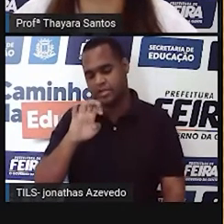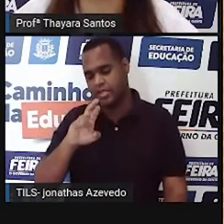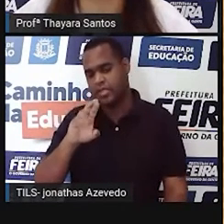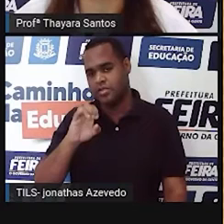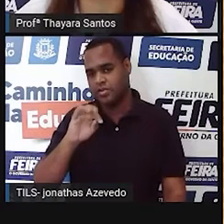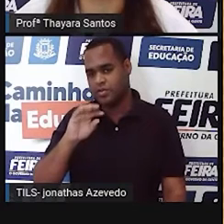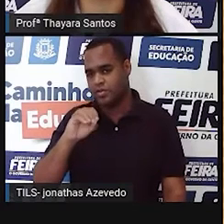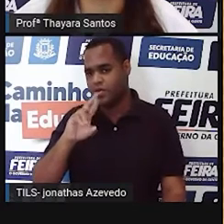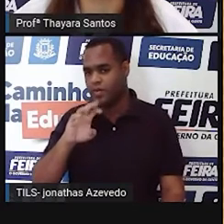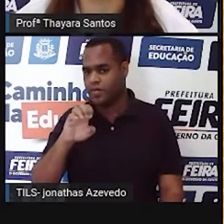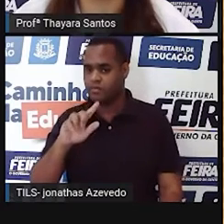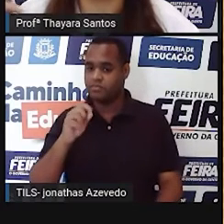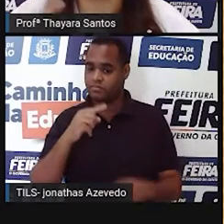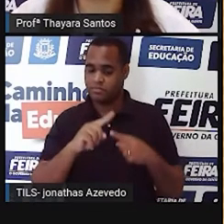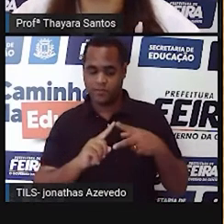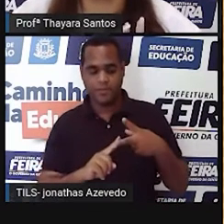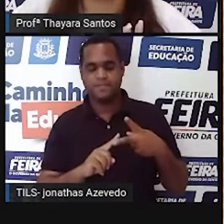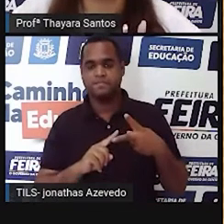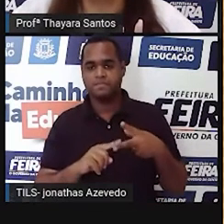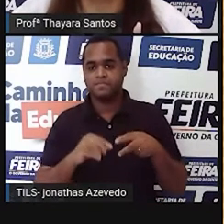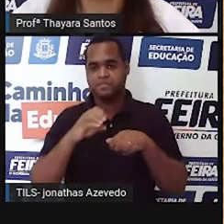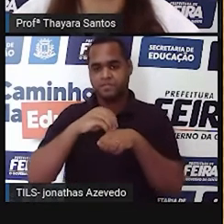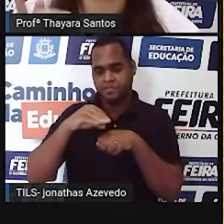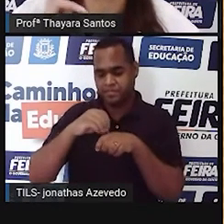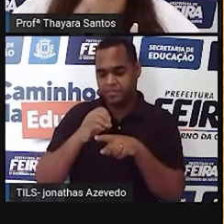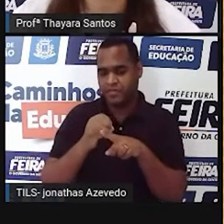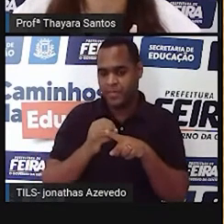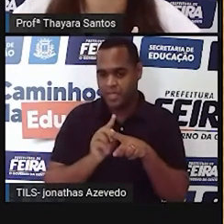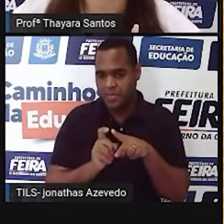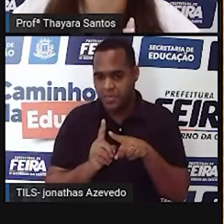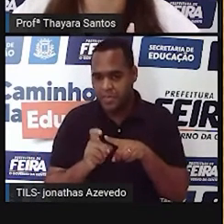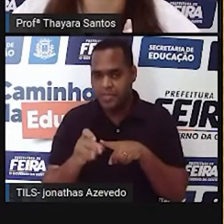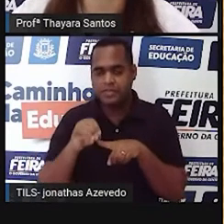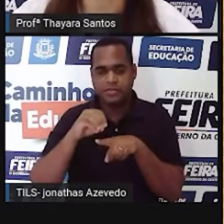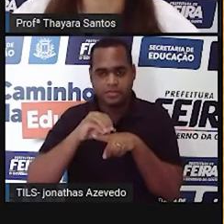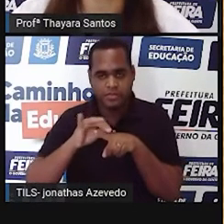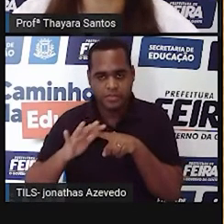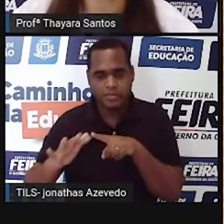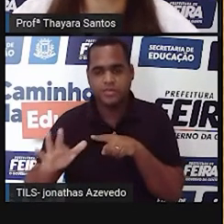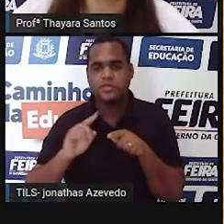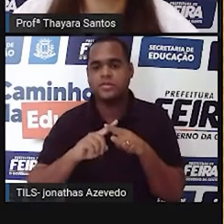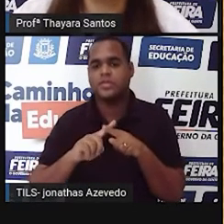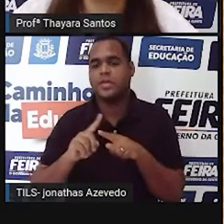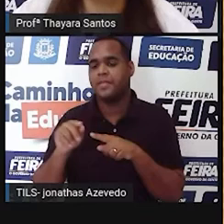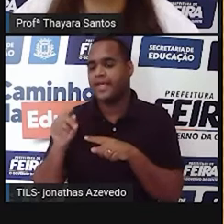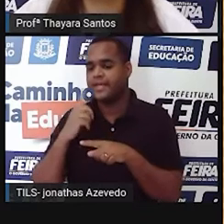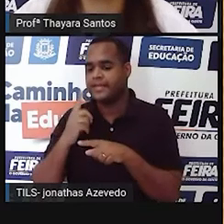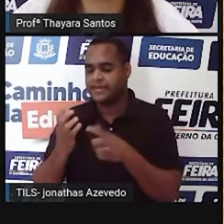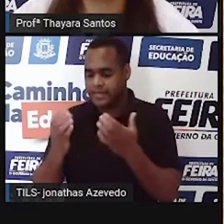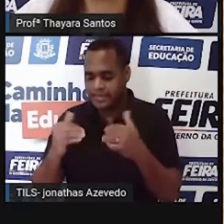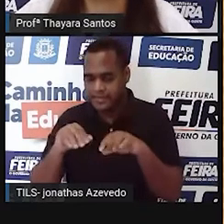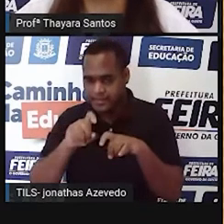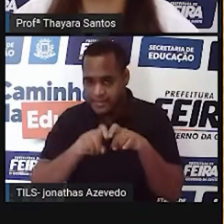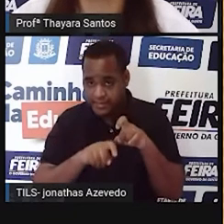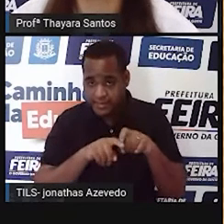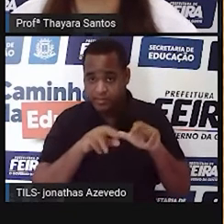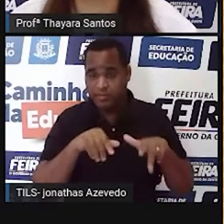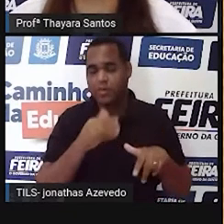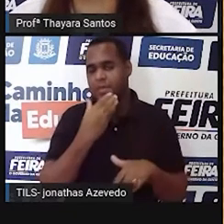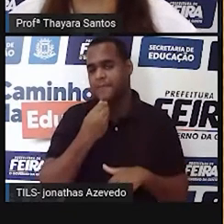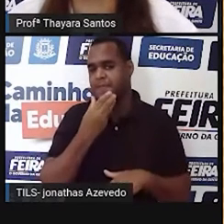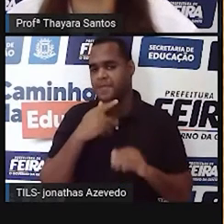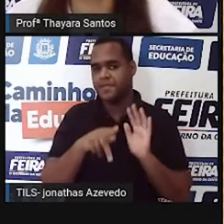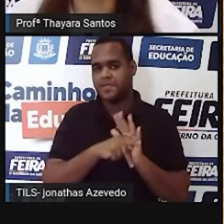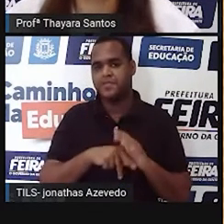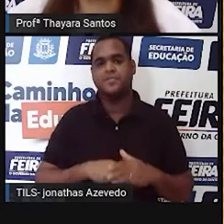essa glândula tem essas duas funções. Produzir os espermatozoides e produzir também o hormônio sexual masculino, que é a testosterona.